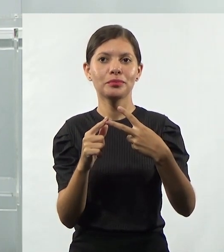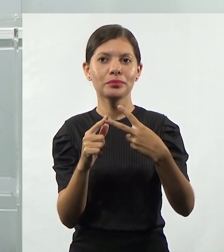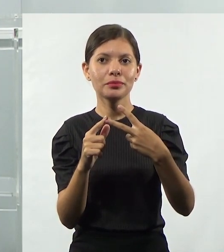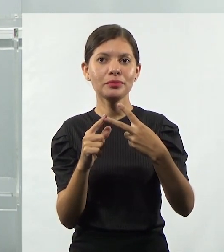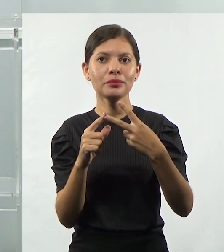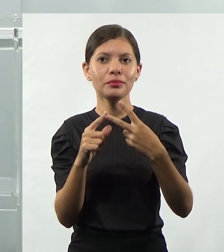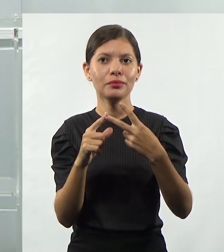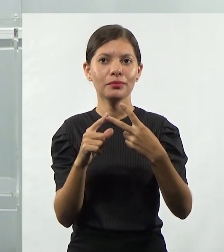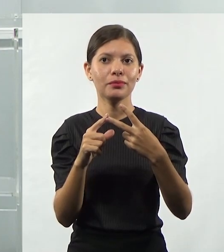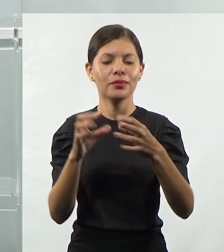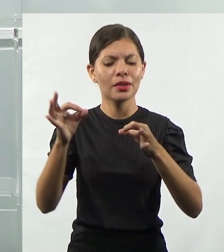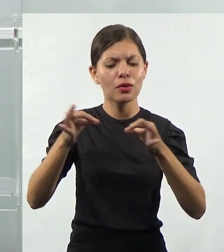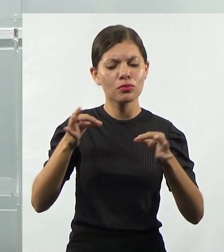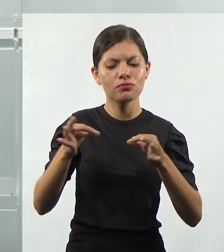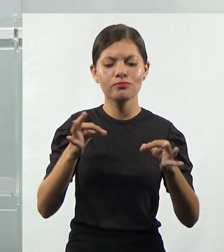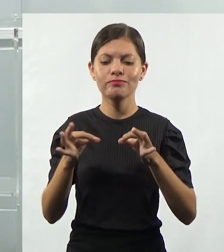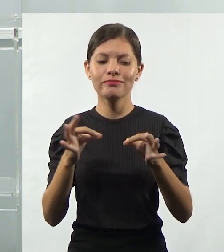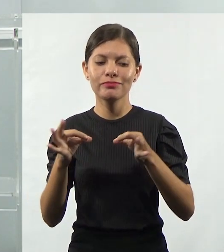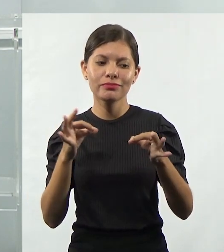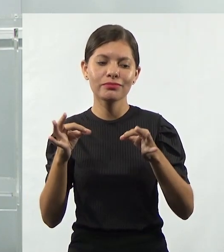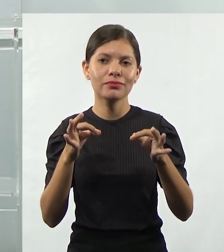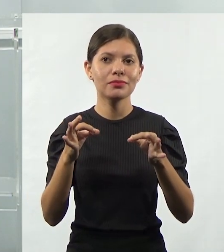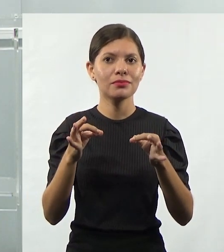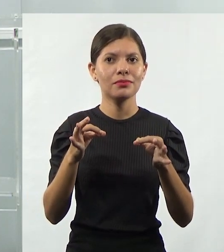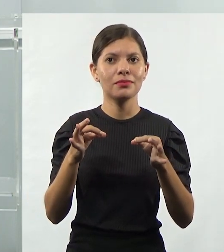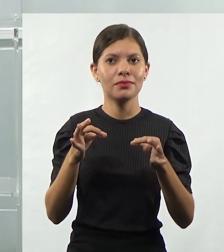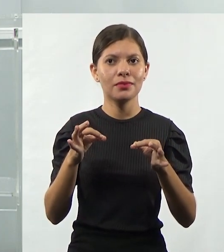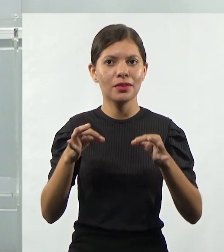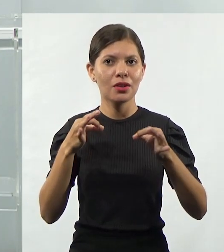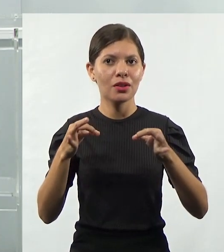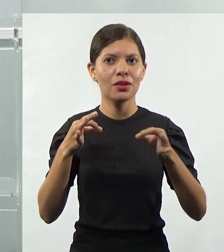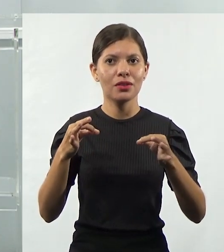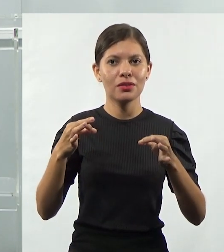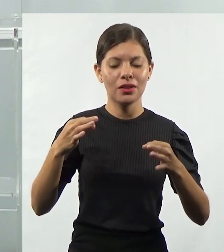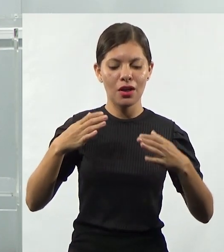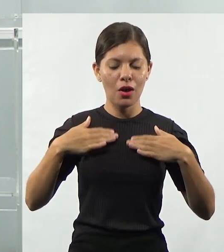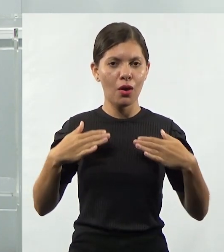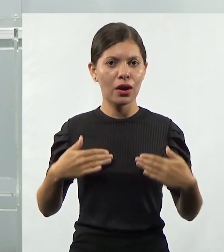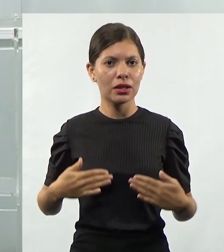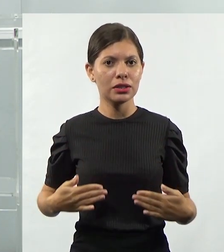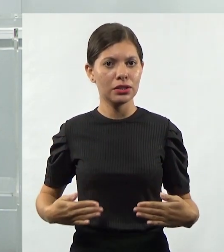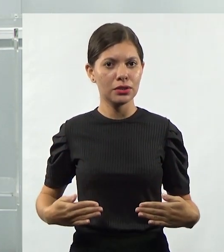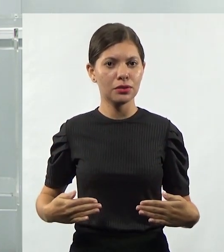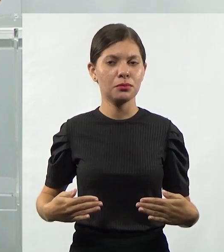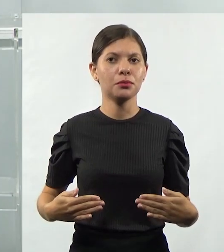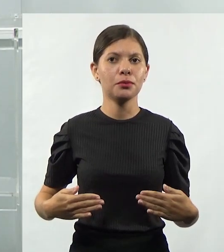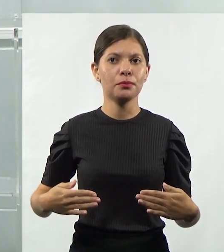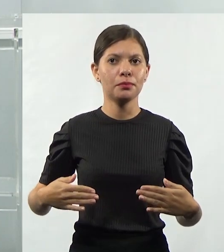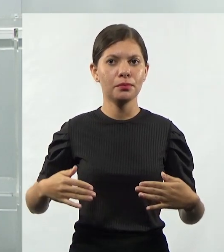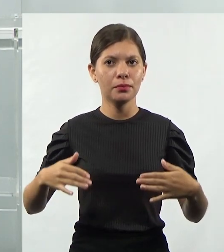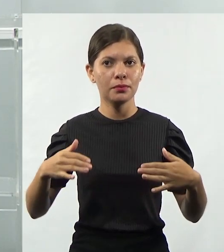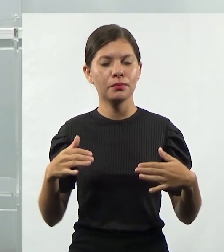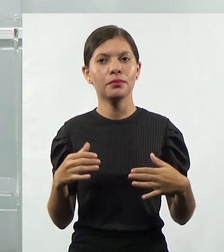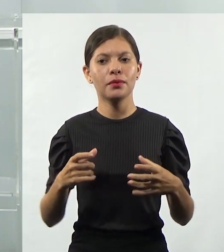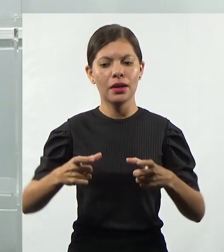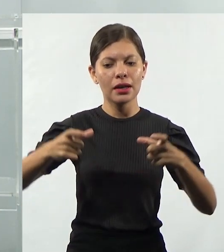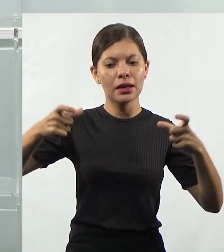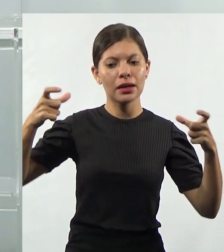fala de organização, dá uma ideia de ordem, né? De organismo, né? Um grande corpo